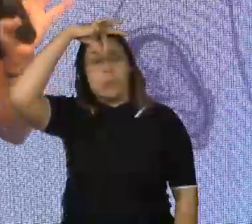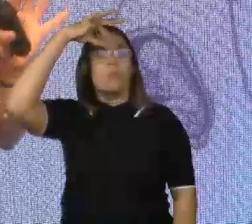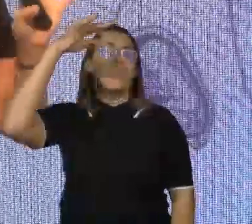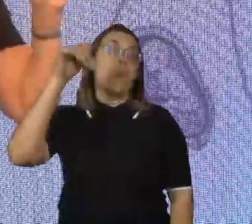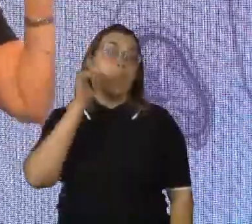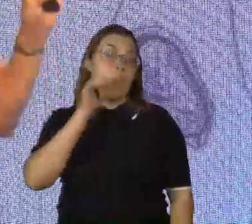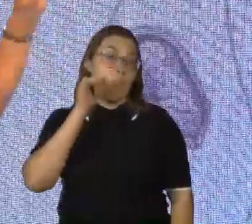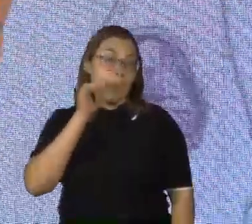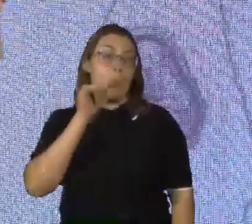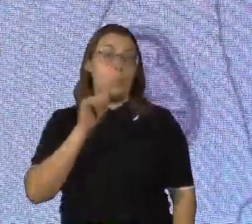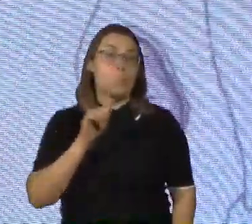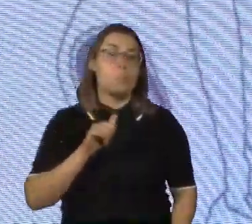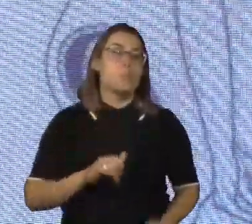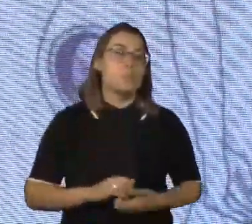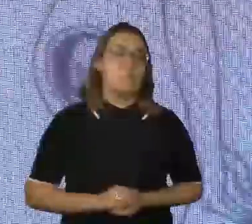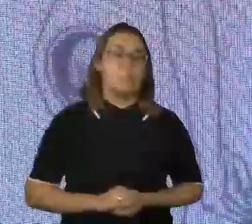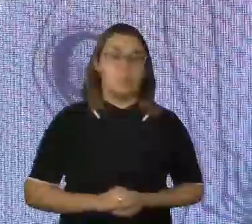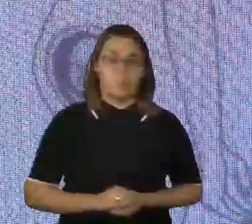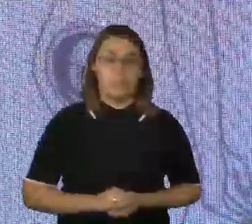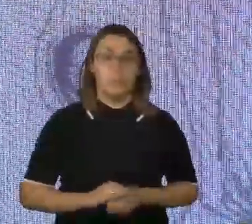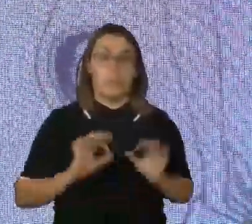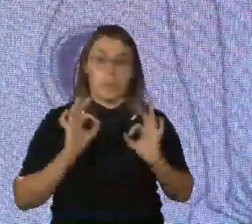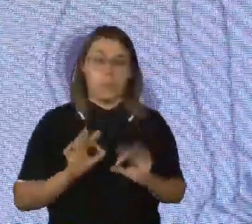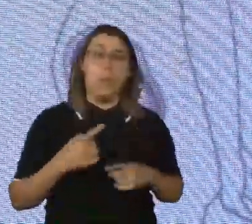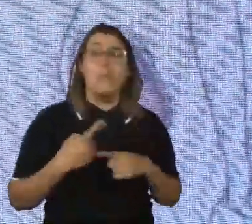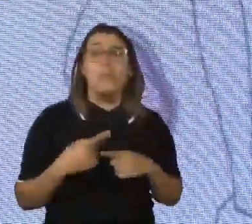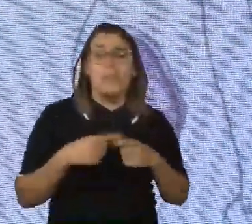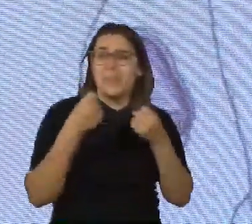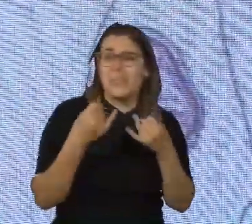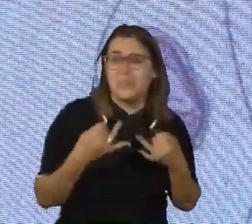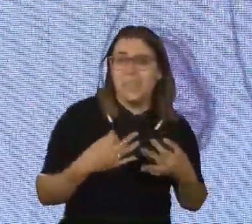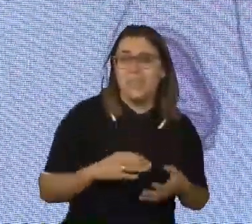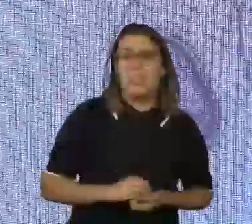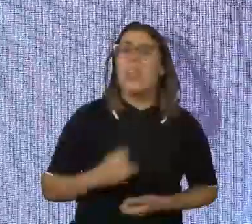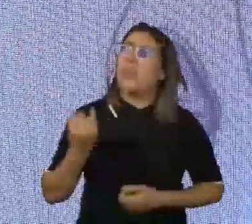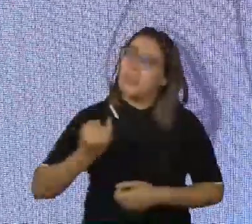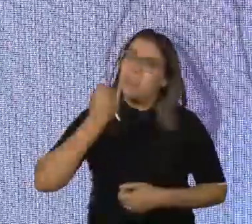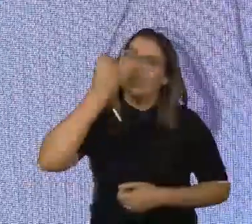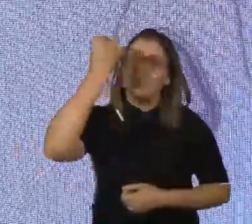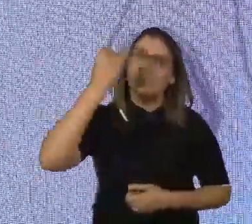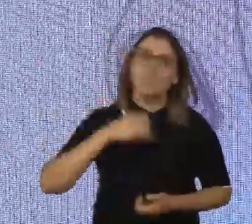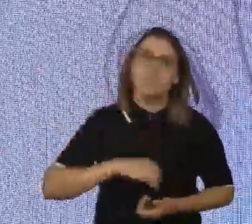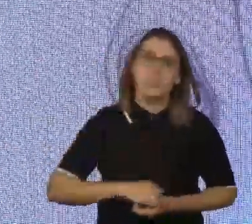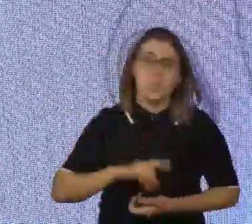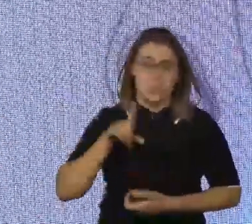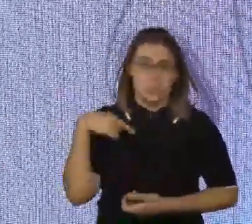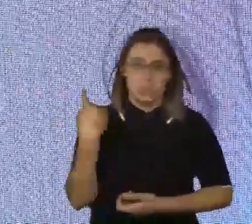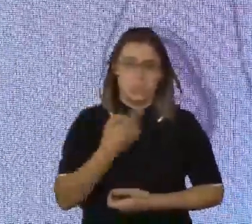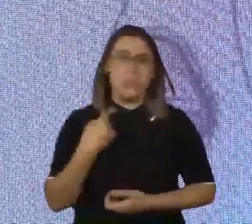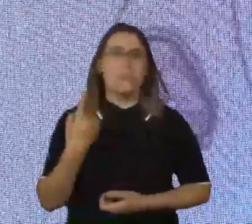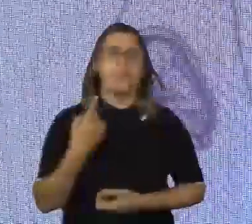feminino, com o nome correto da vagina. Por quê? É importante que a gente dê o nome